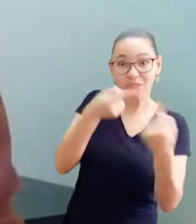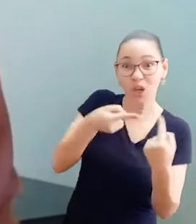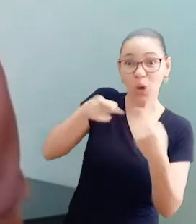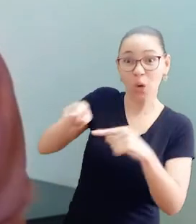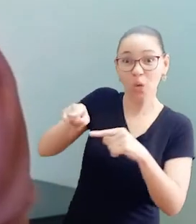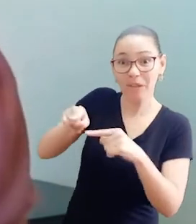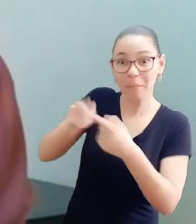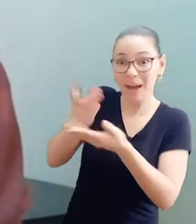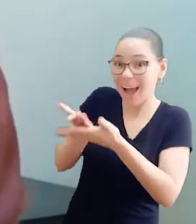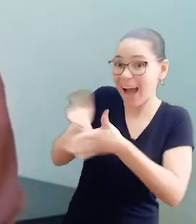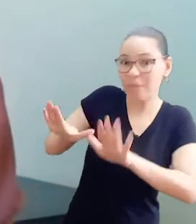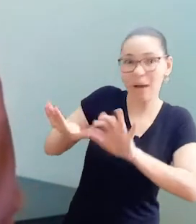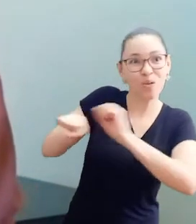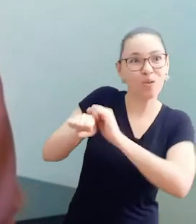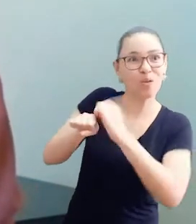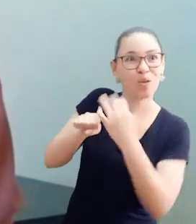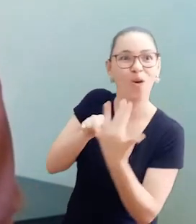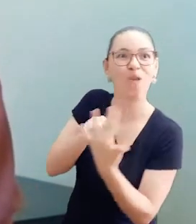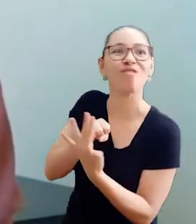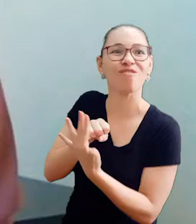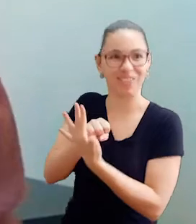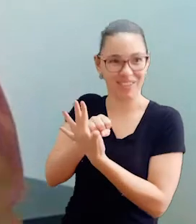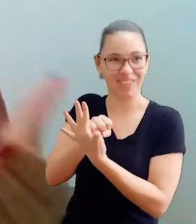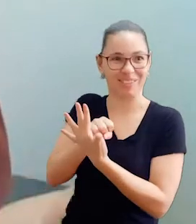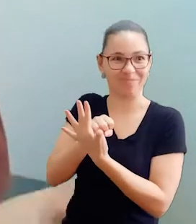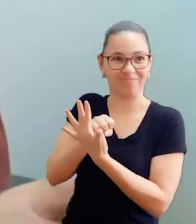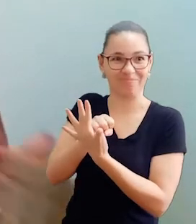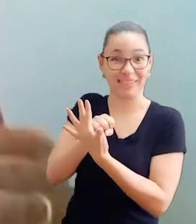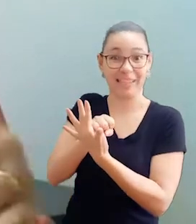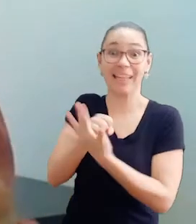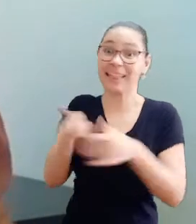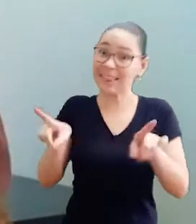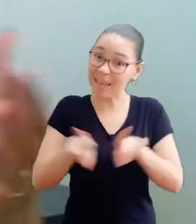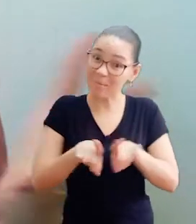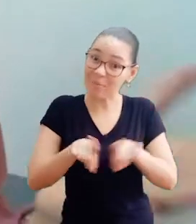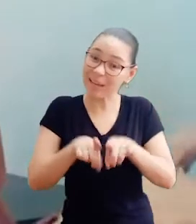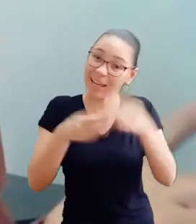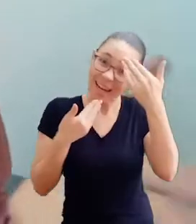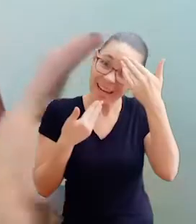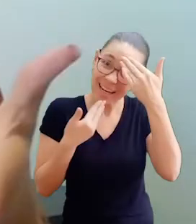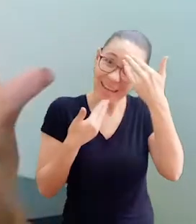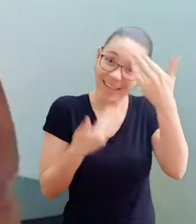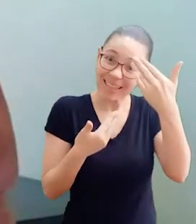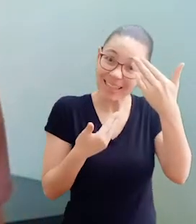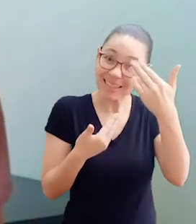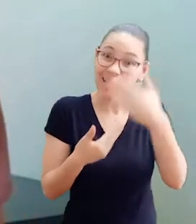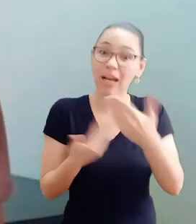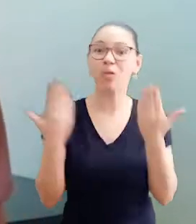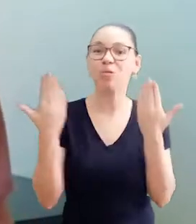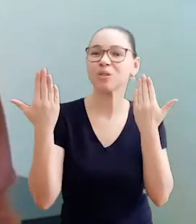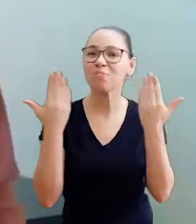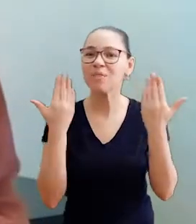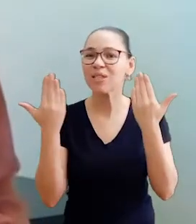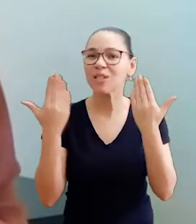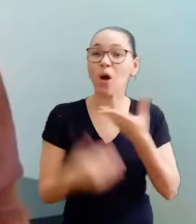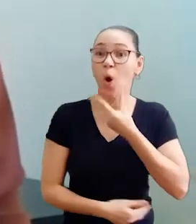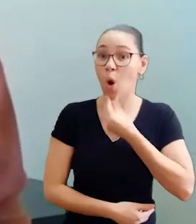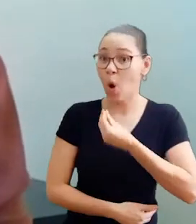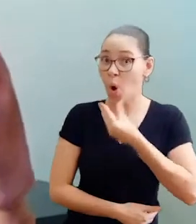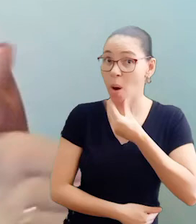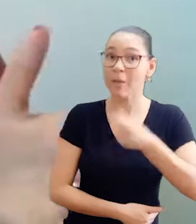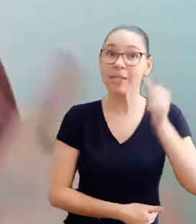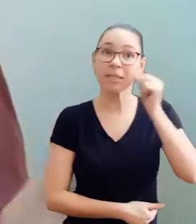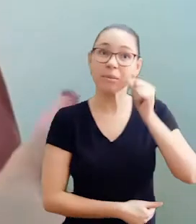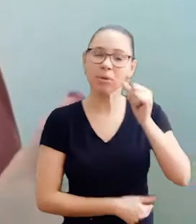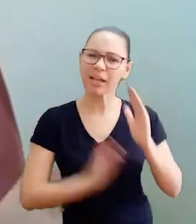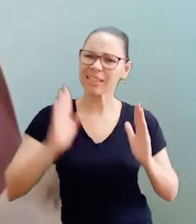luta contra a pandemia da Covid-19. Aqui quero incluir as psicólogas e os psicólogos que, diante de